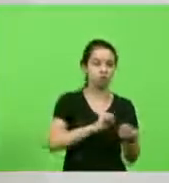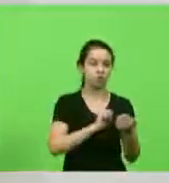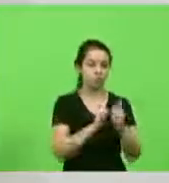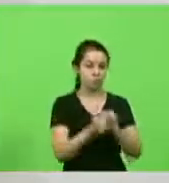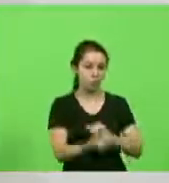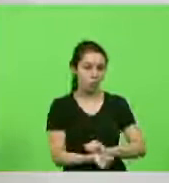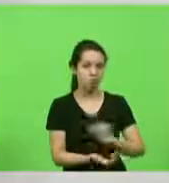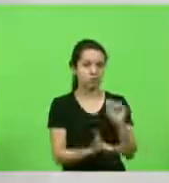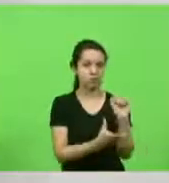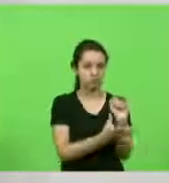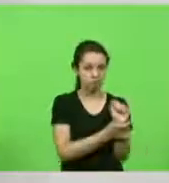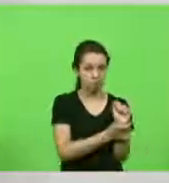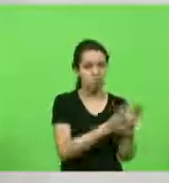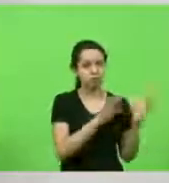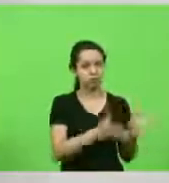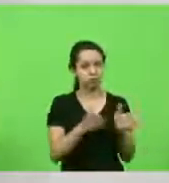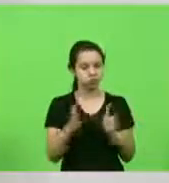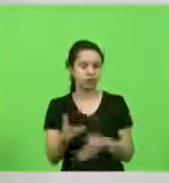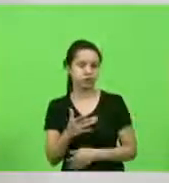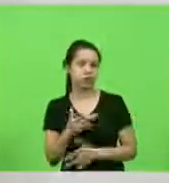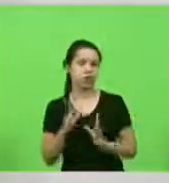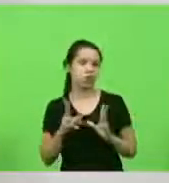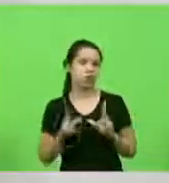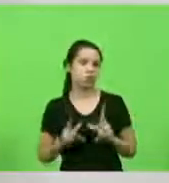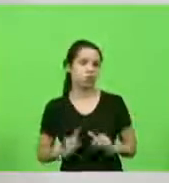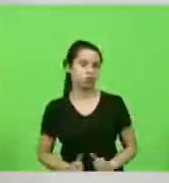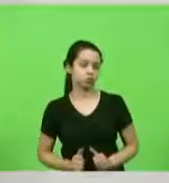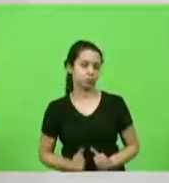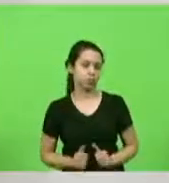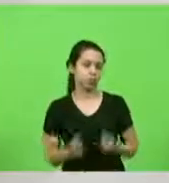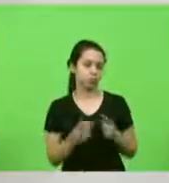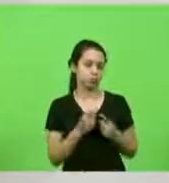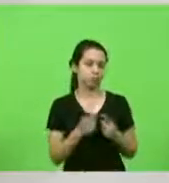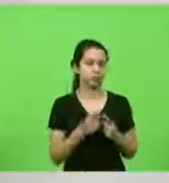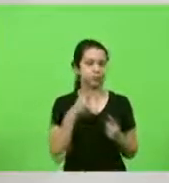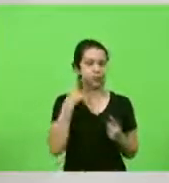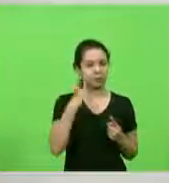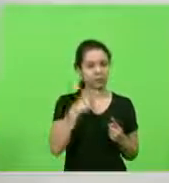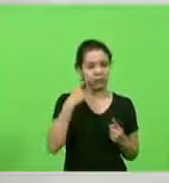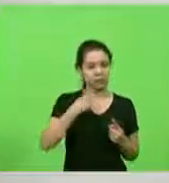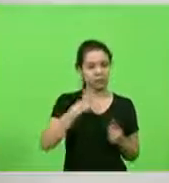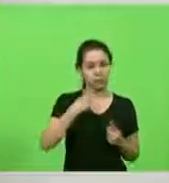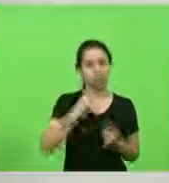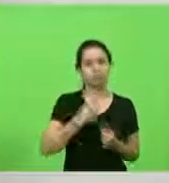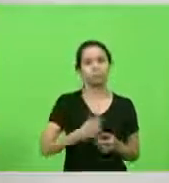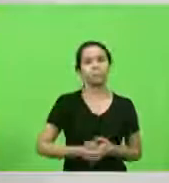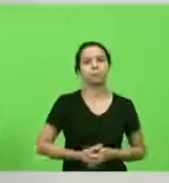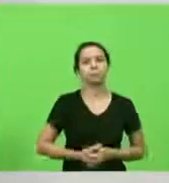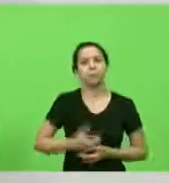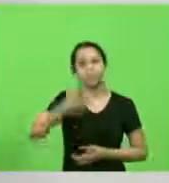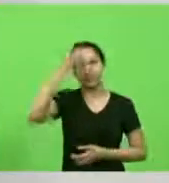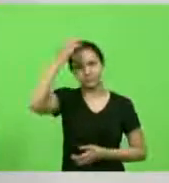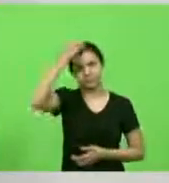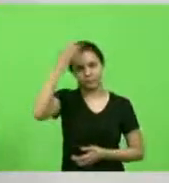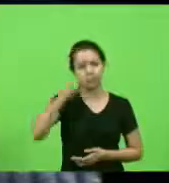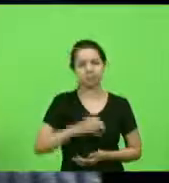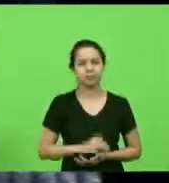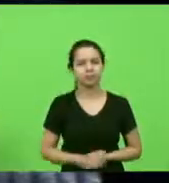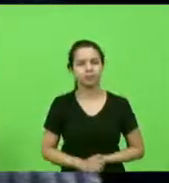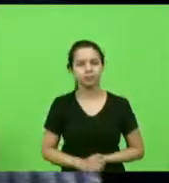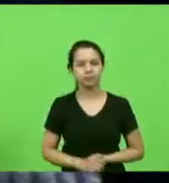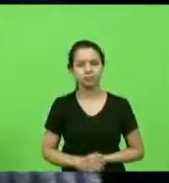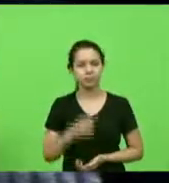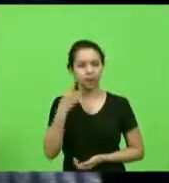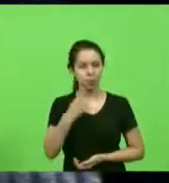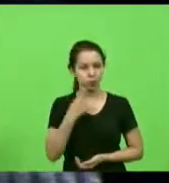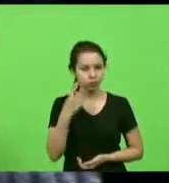recreativo em Santa Catarina concedo a parte primeiro para deputado Mocelin depois para a vossa excelência deputado Alba obrigado e